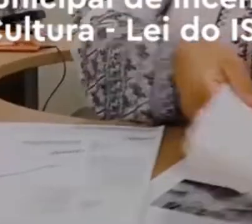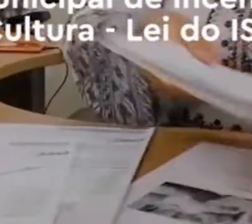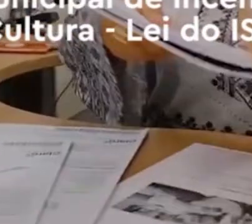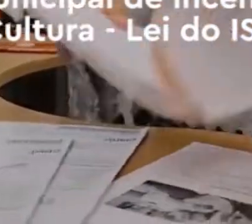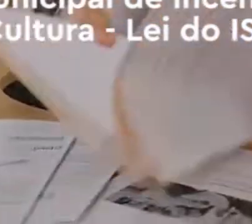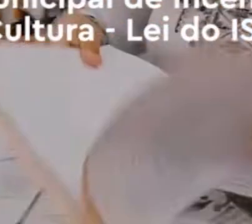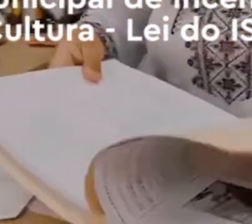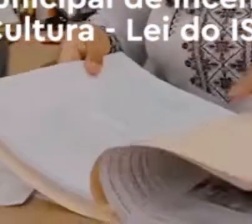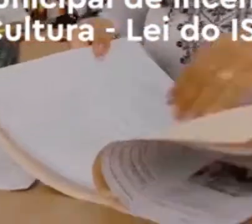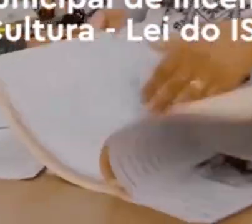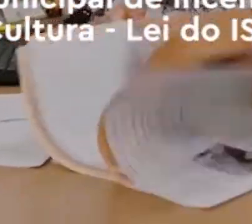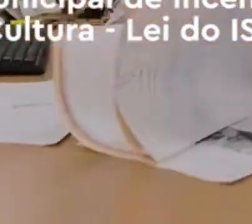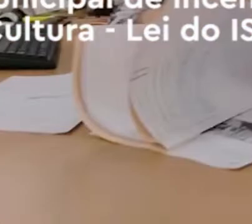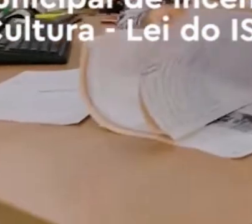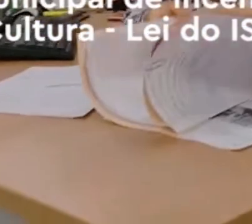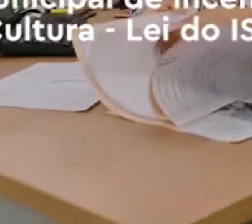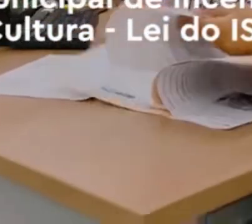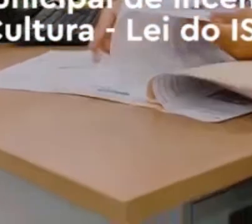é um carnaval